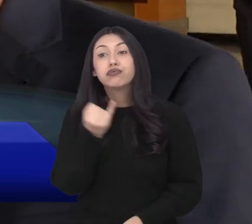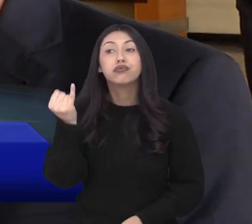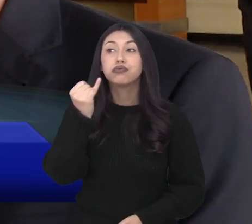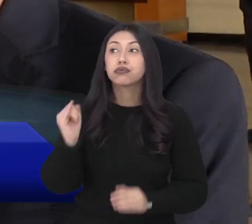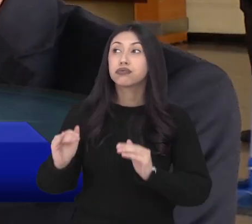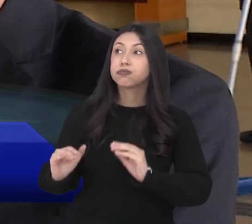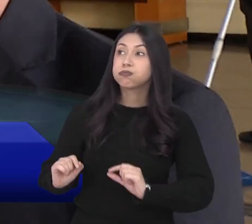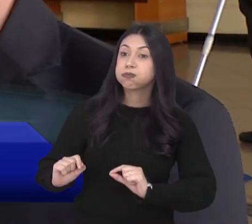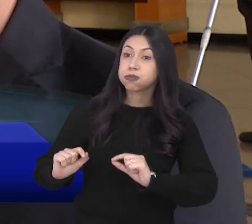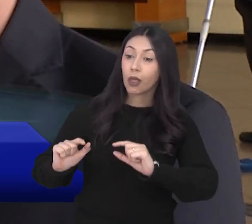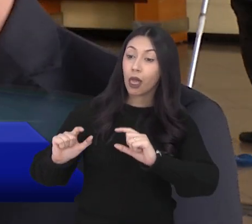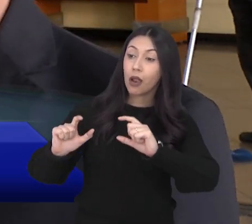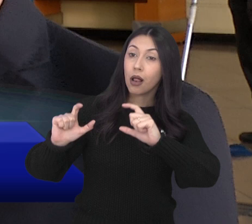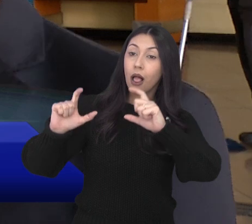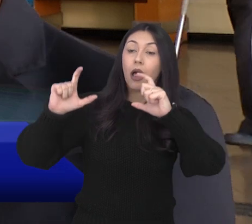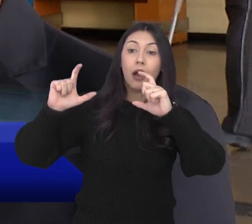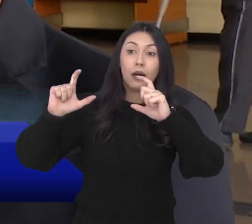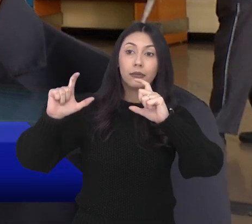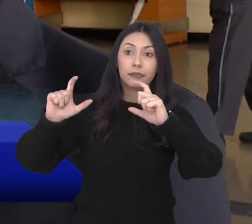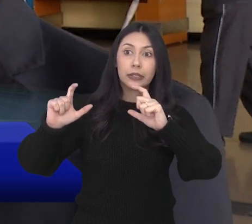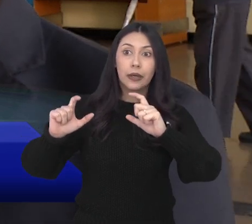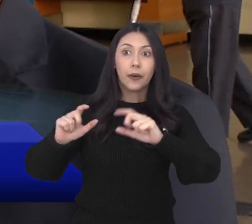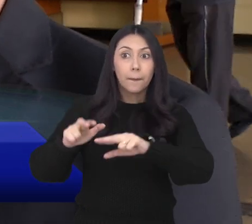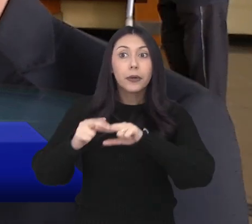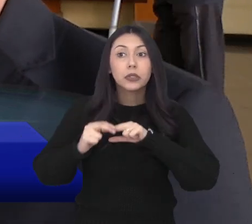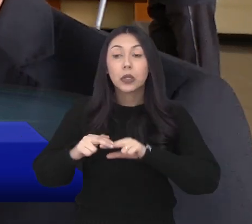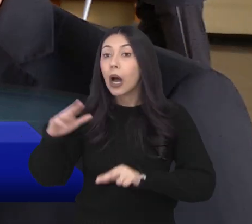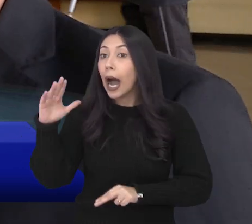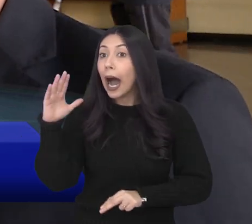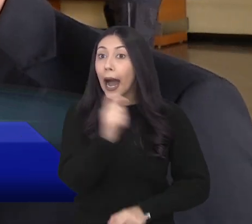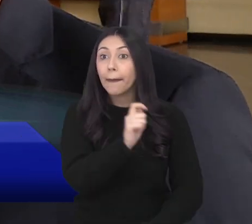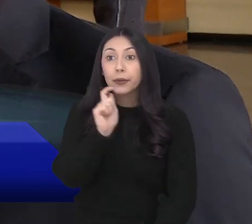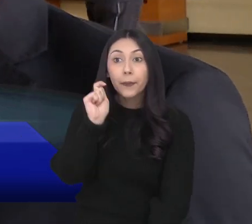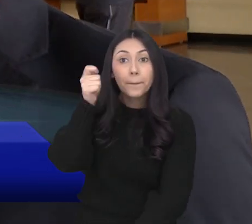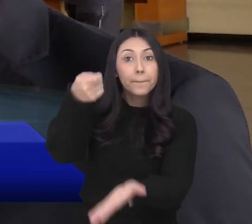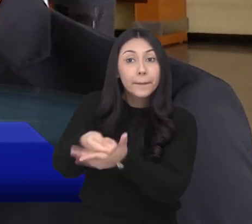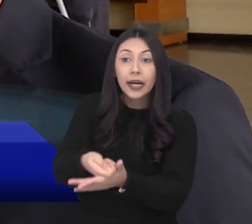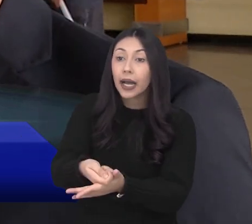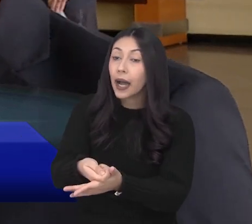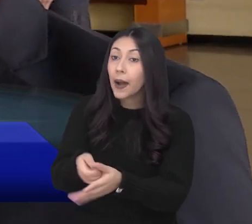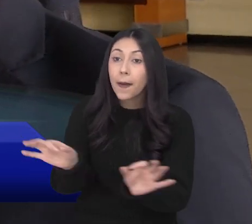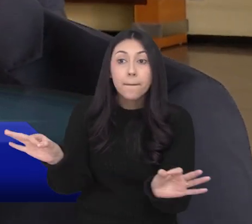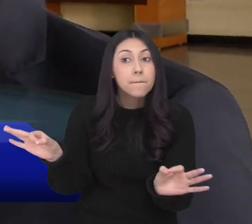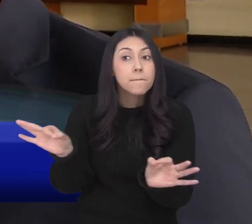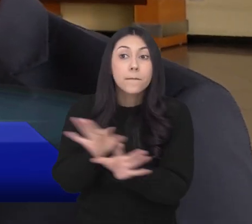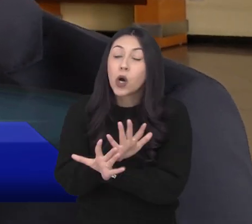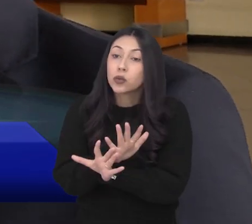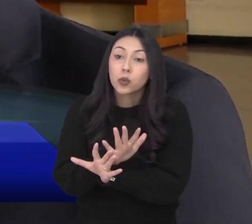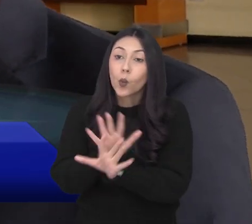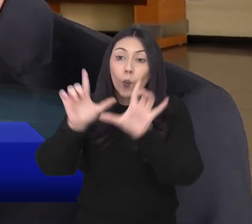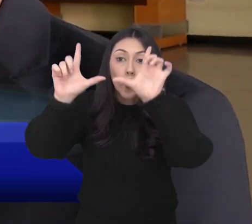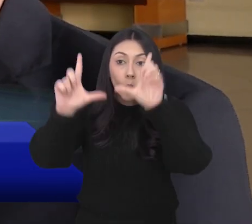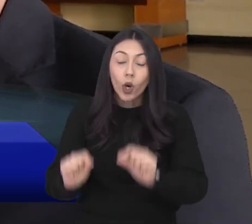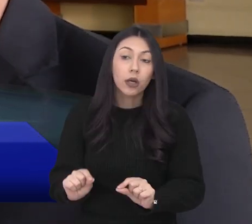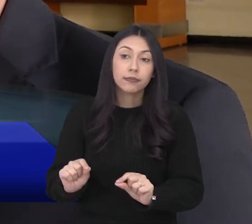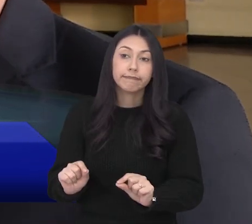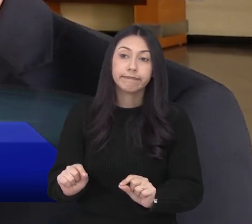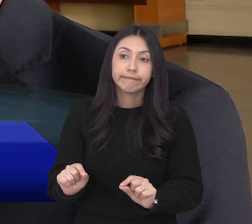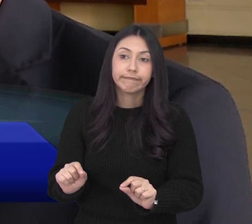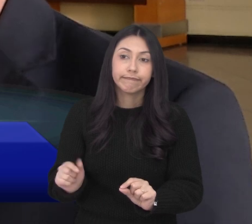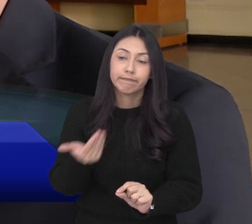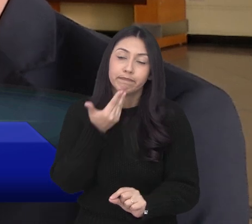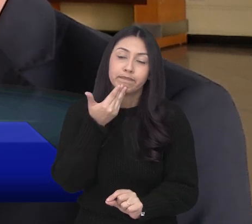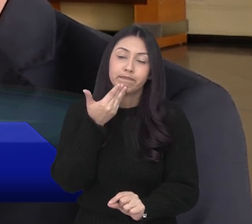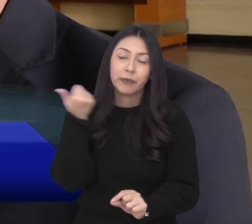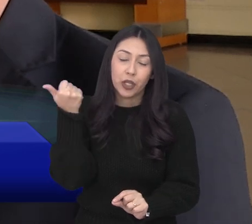você paga o custo do dinheiro, o custo do empréstimo. Então, o quanto antes possível você conseguir fazer esse planejamento para já pagar, já